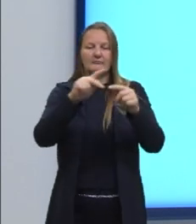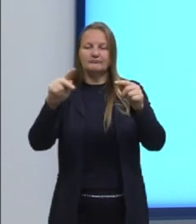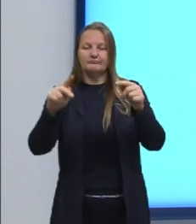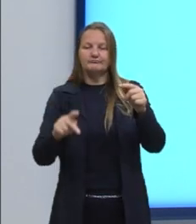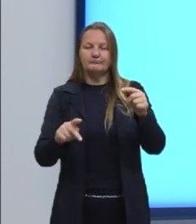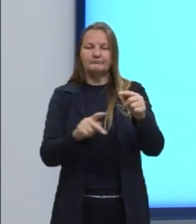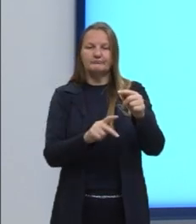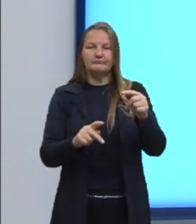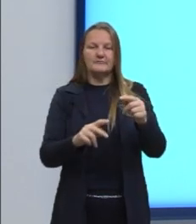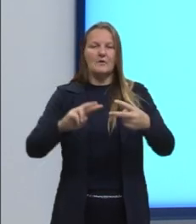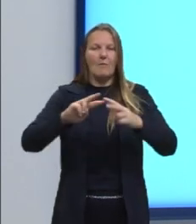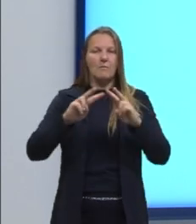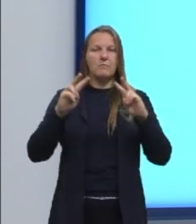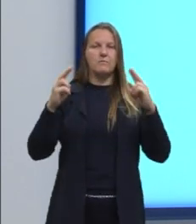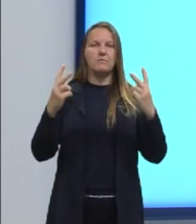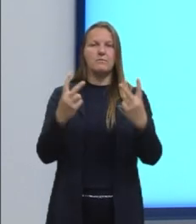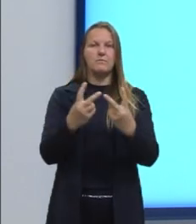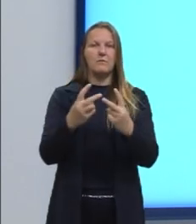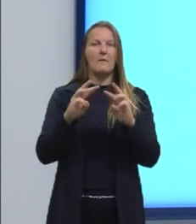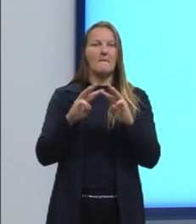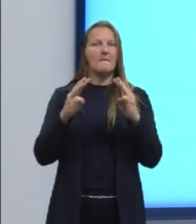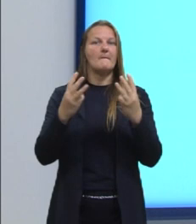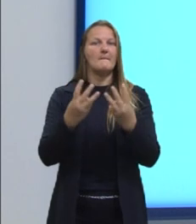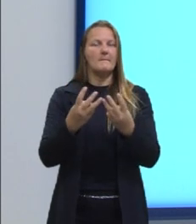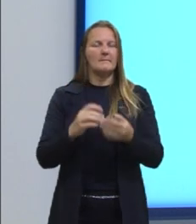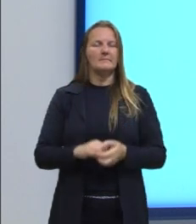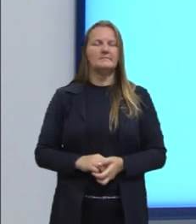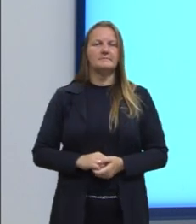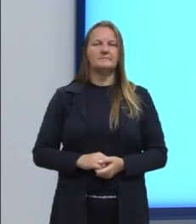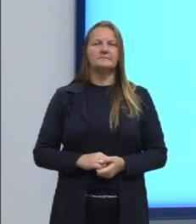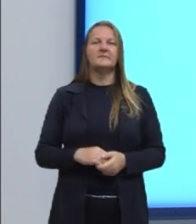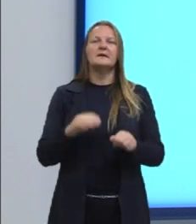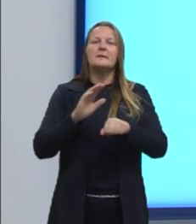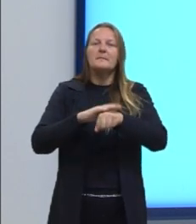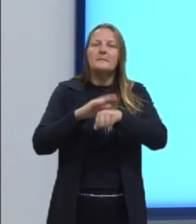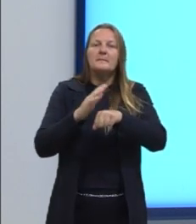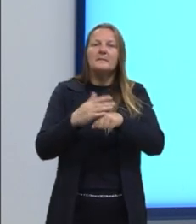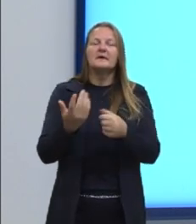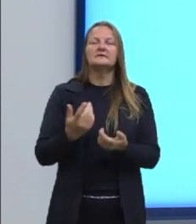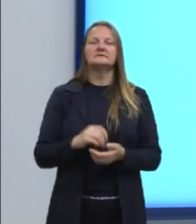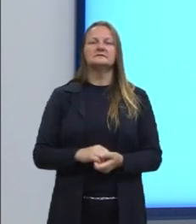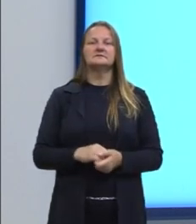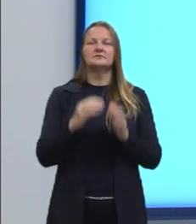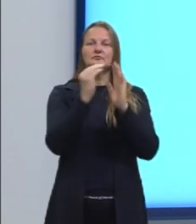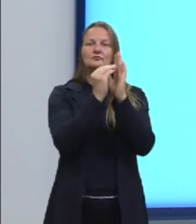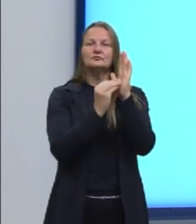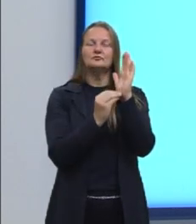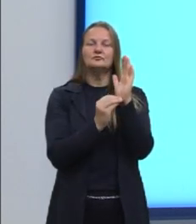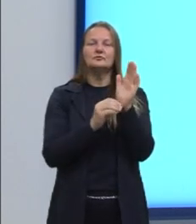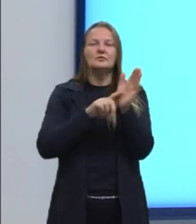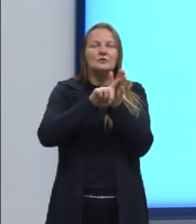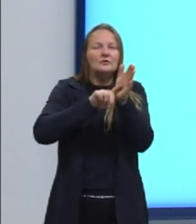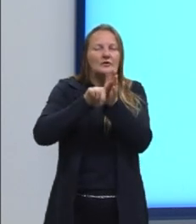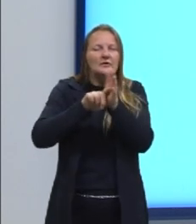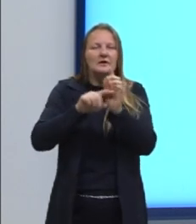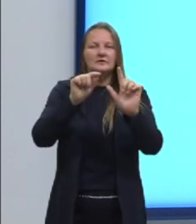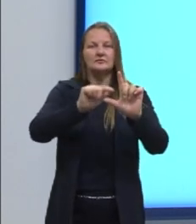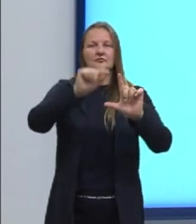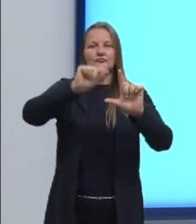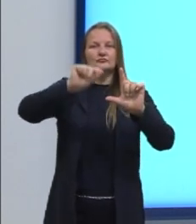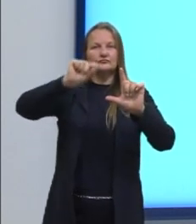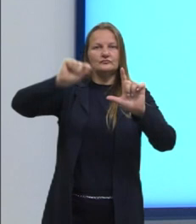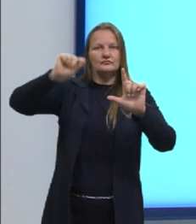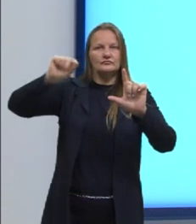e também o volume. O que mais nós temos aqui, gente? As questões sobre análise de gráficos que nós